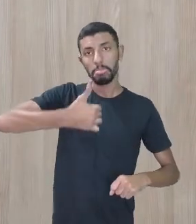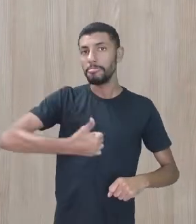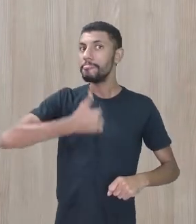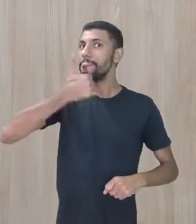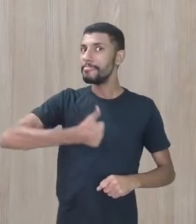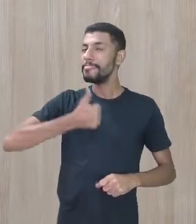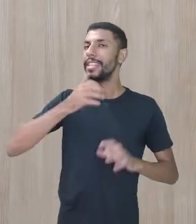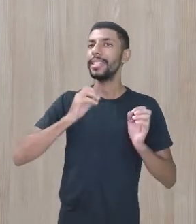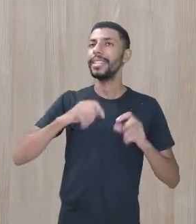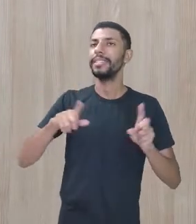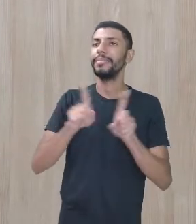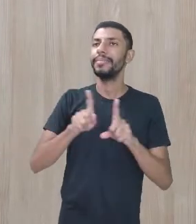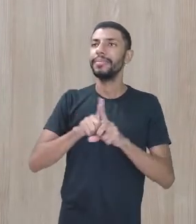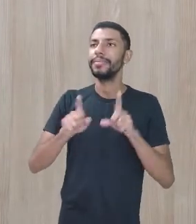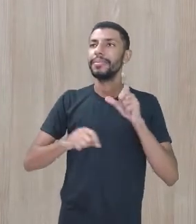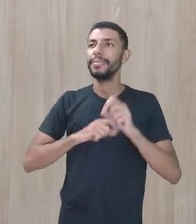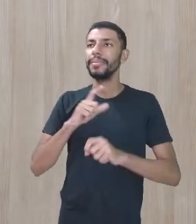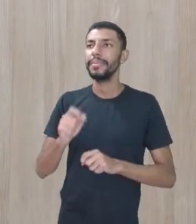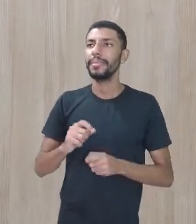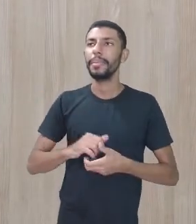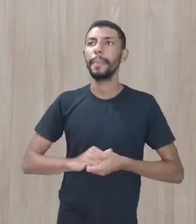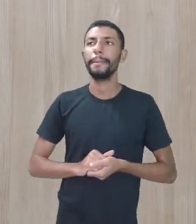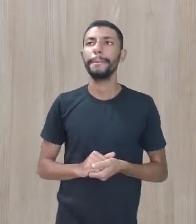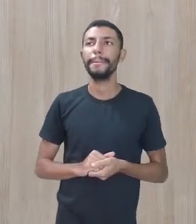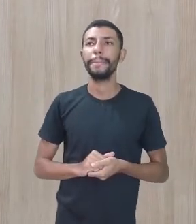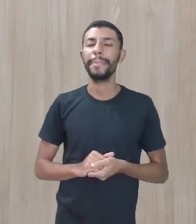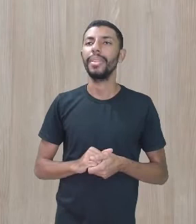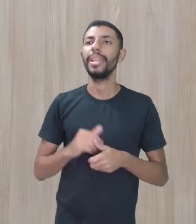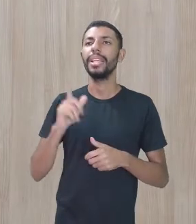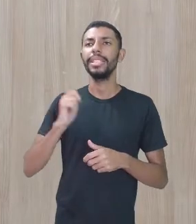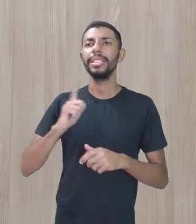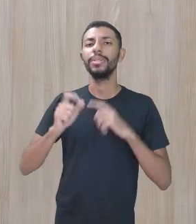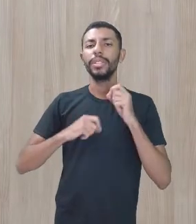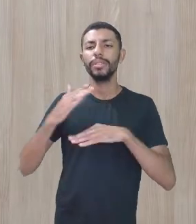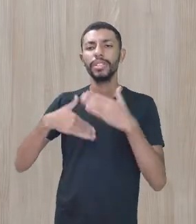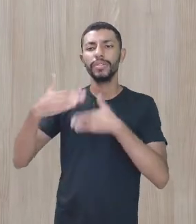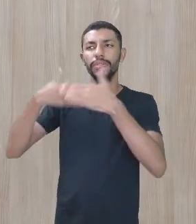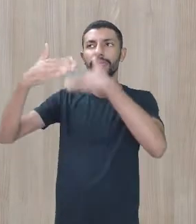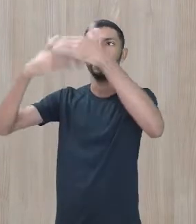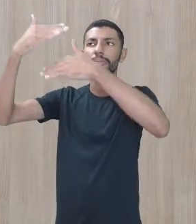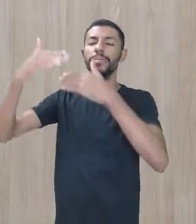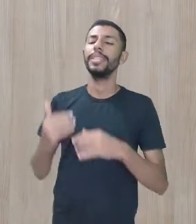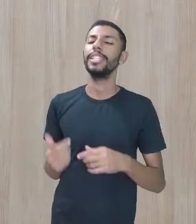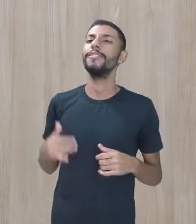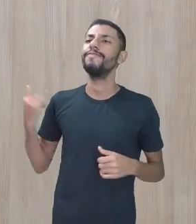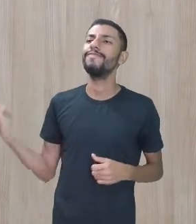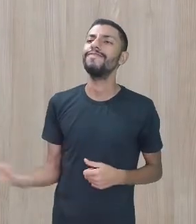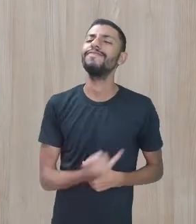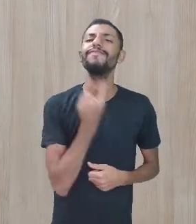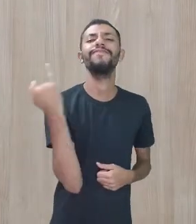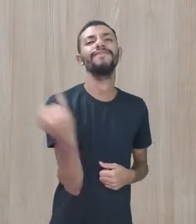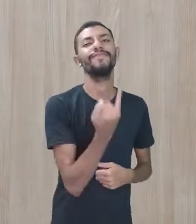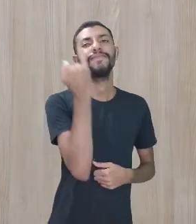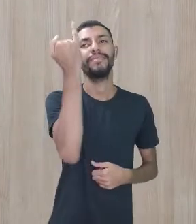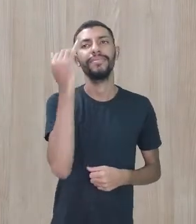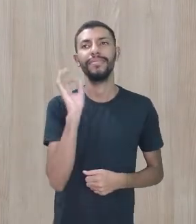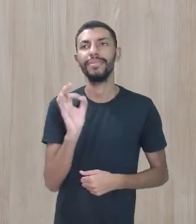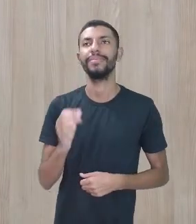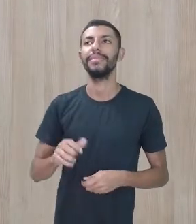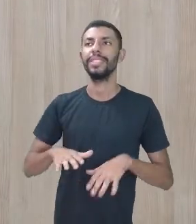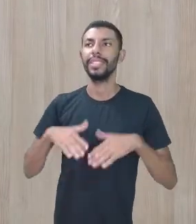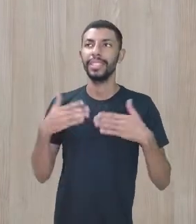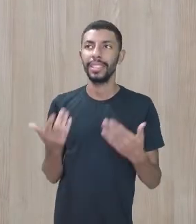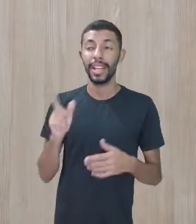conseguem ter um desenvolvimento de maneira muito assertiva, de maneira muito significativa. é importante